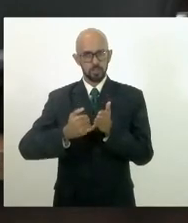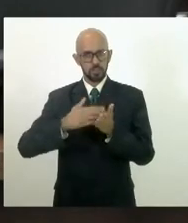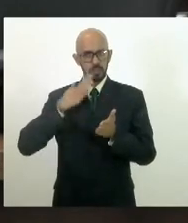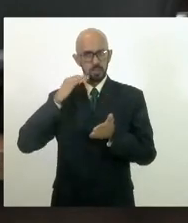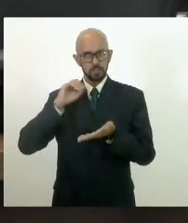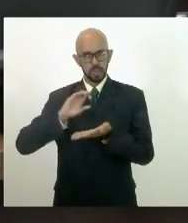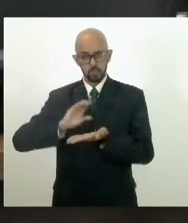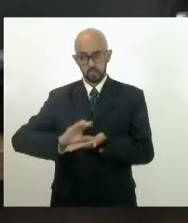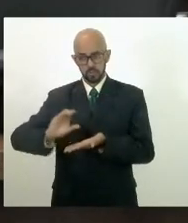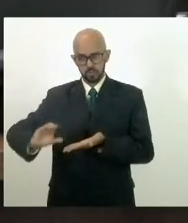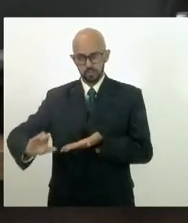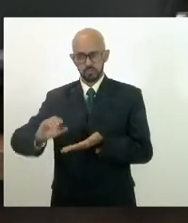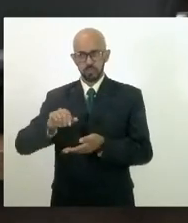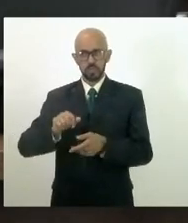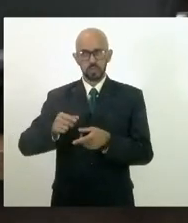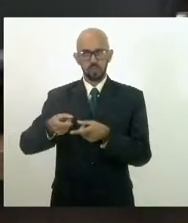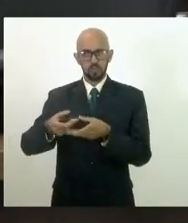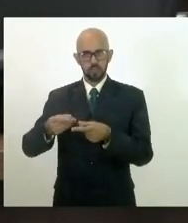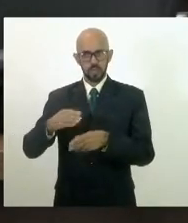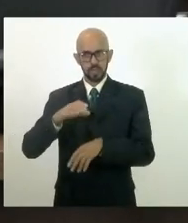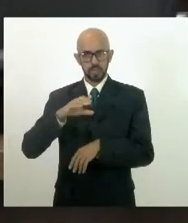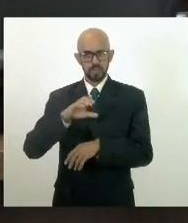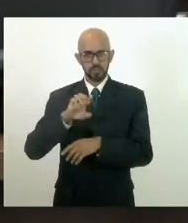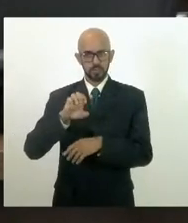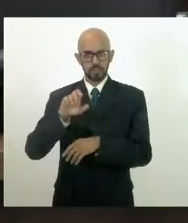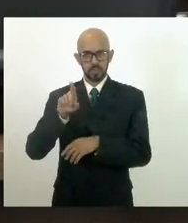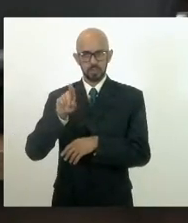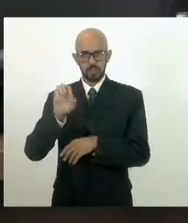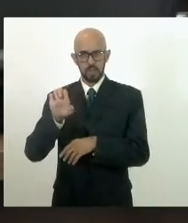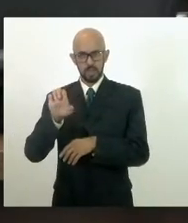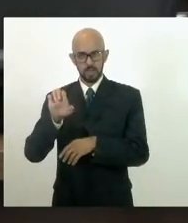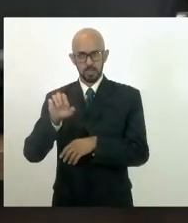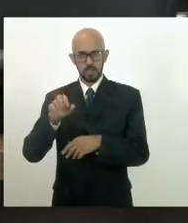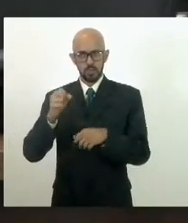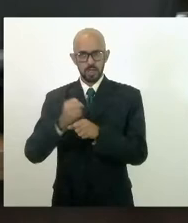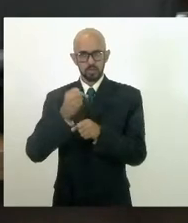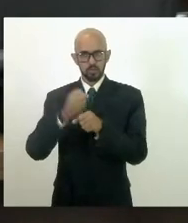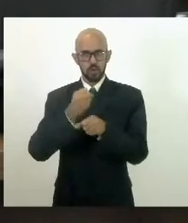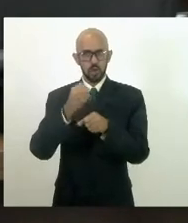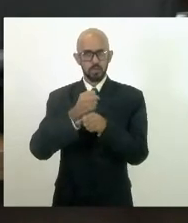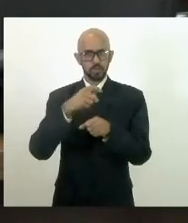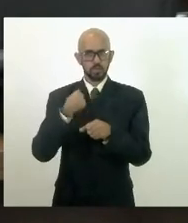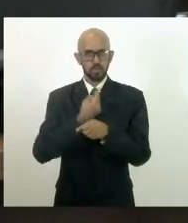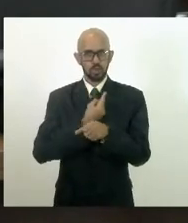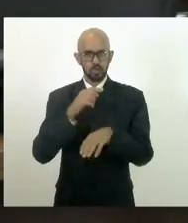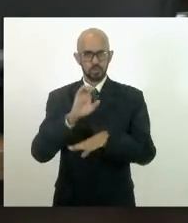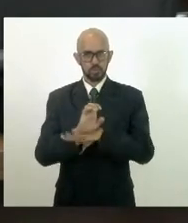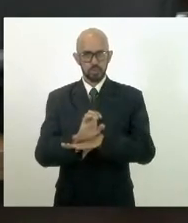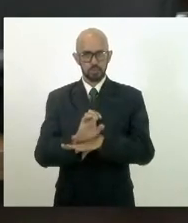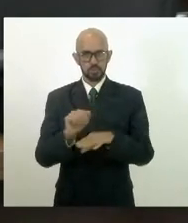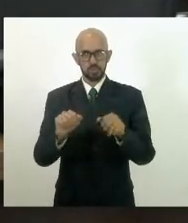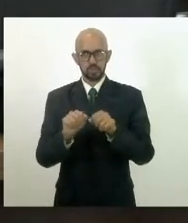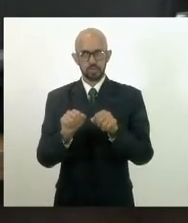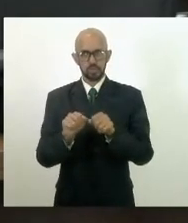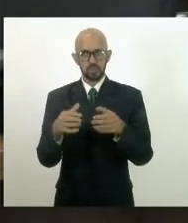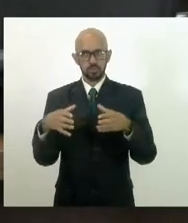da venda da CEDAI para as obras do nosso Estado. Que seja criada uma comissão em conjunto, senhor presidente.